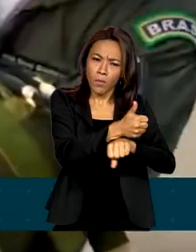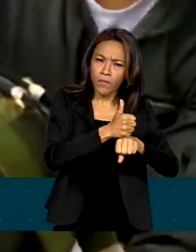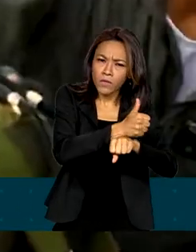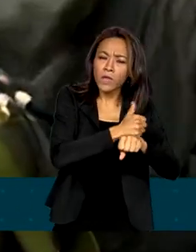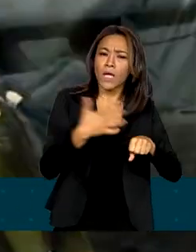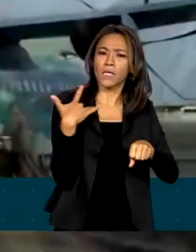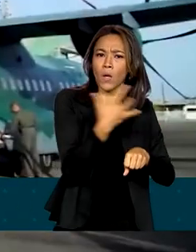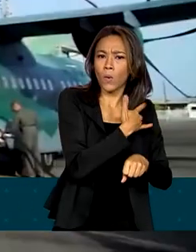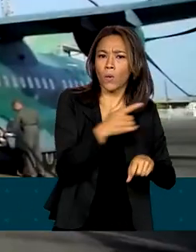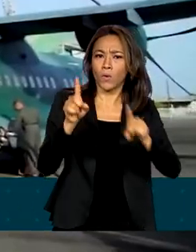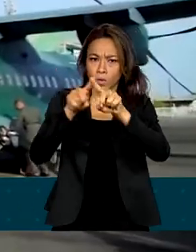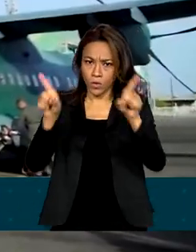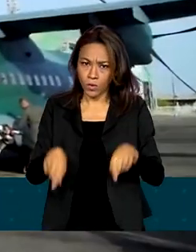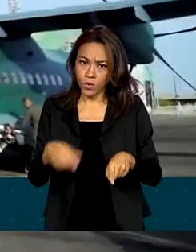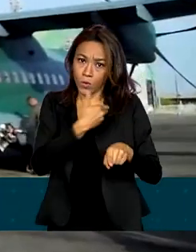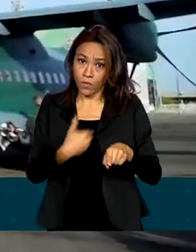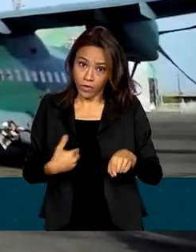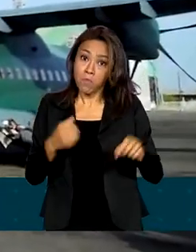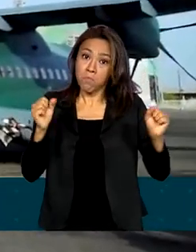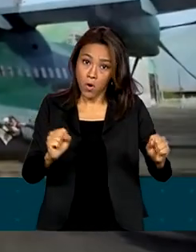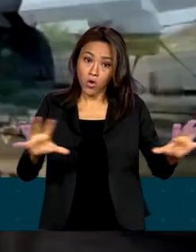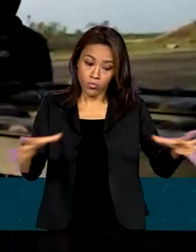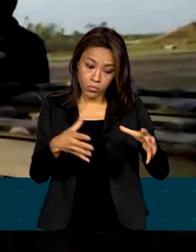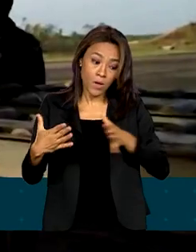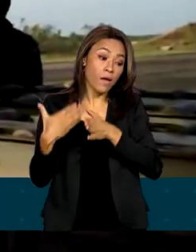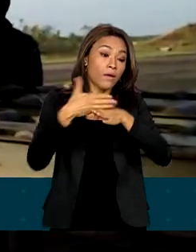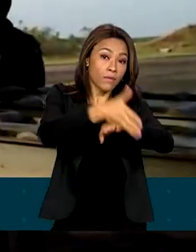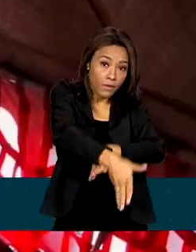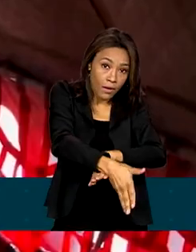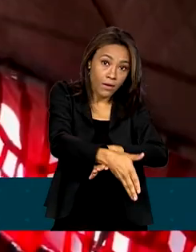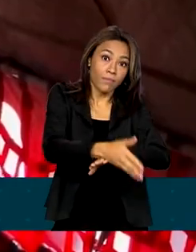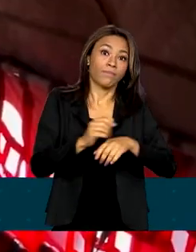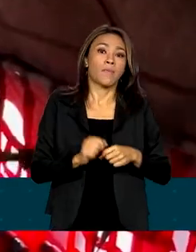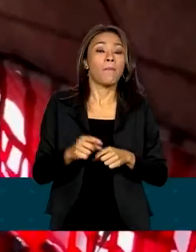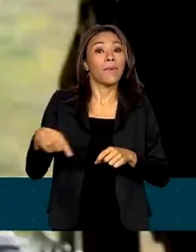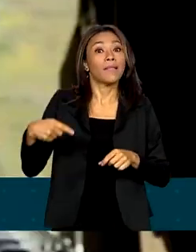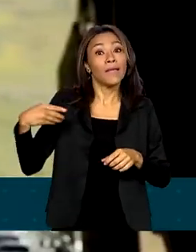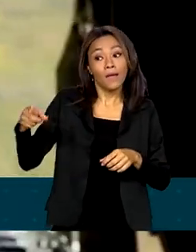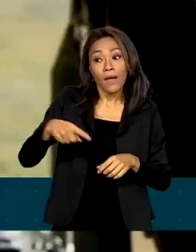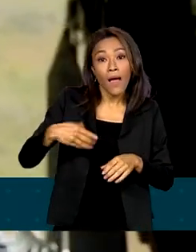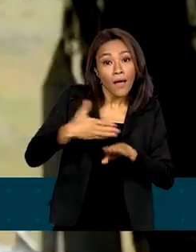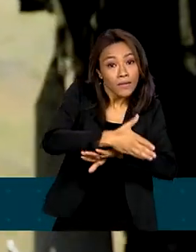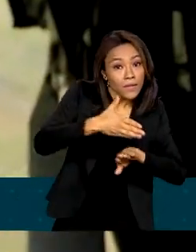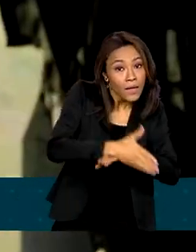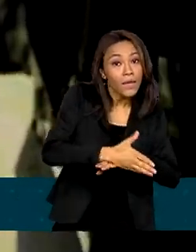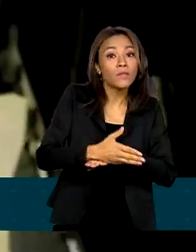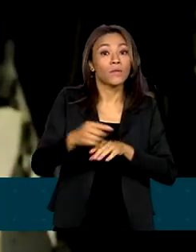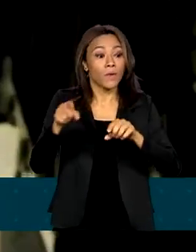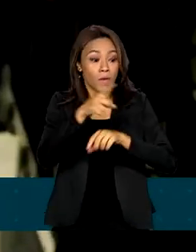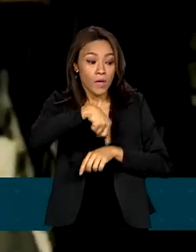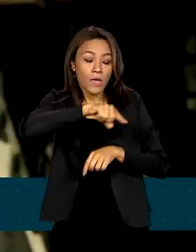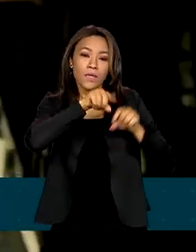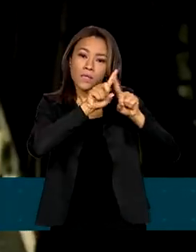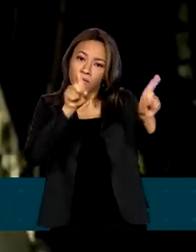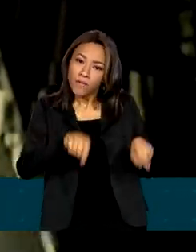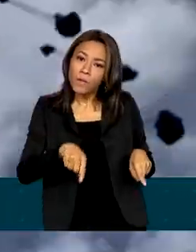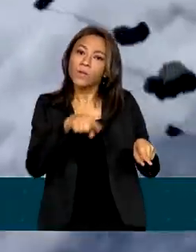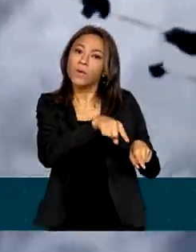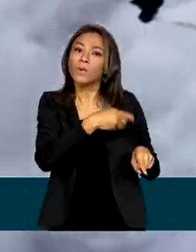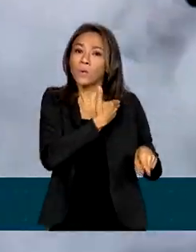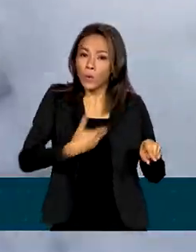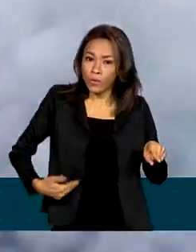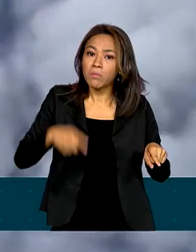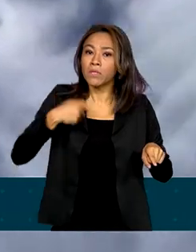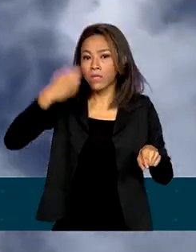e agentes públicos que trabalham no enfrentamento da emergência. Para ter acesso à terra Yanomami, servidores públicos em missão precisam